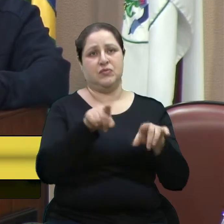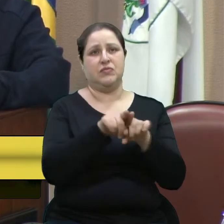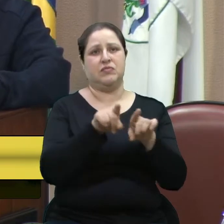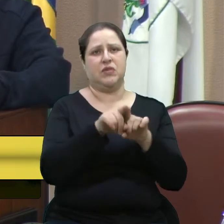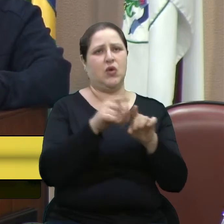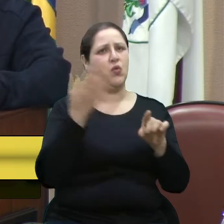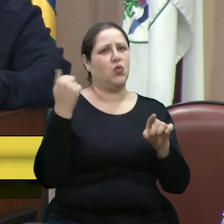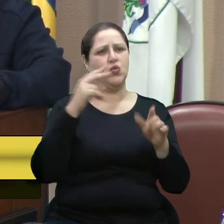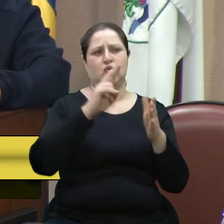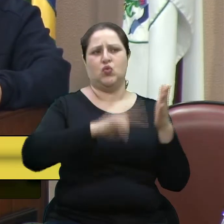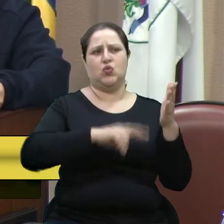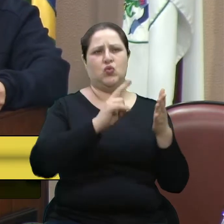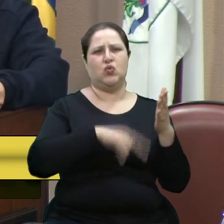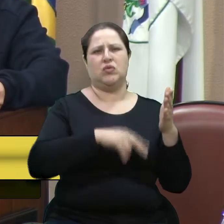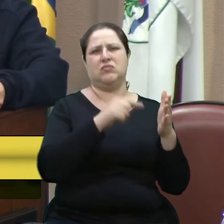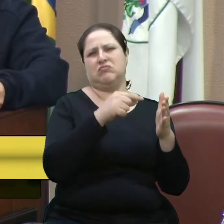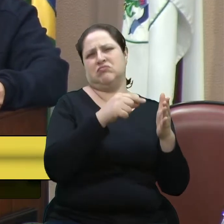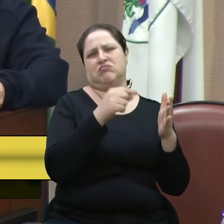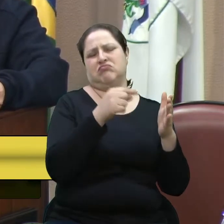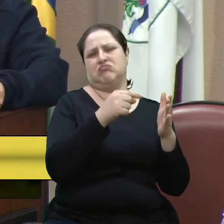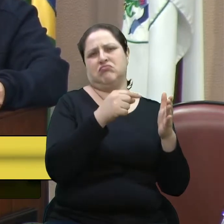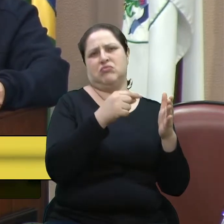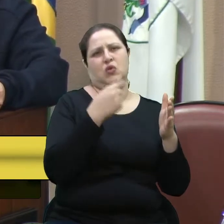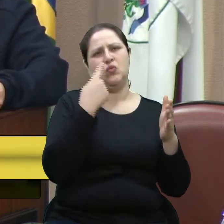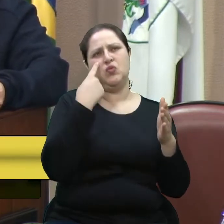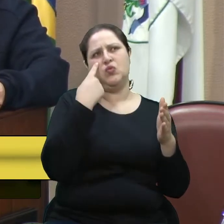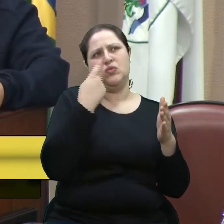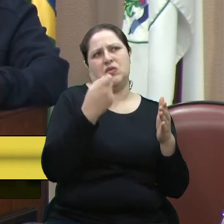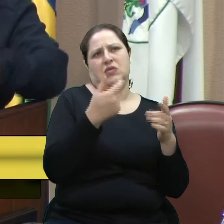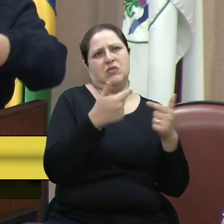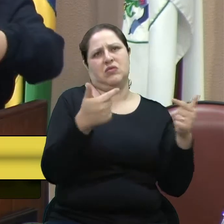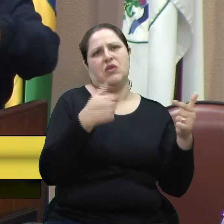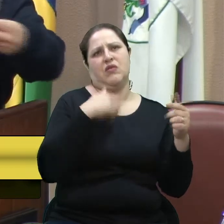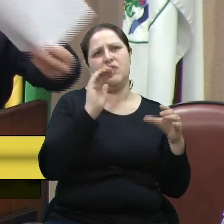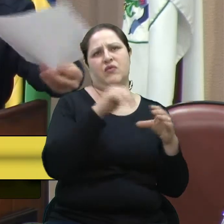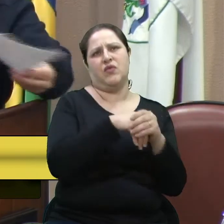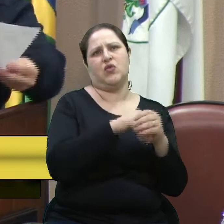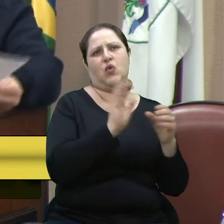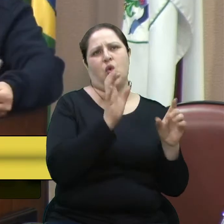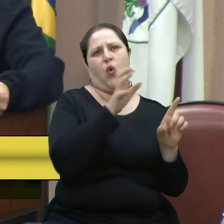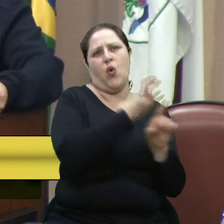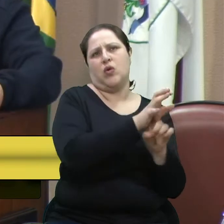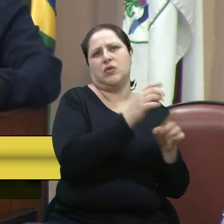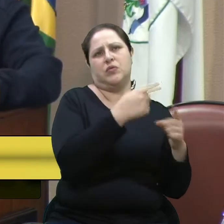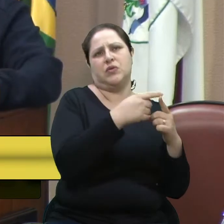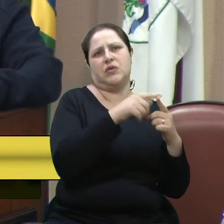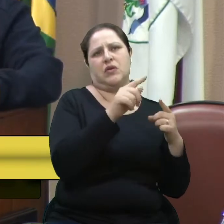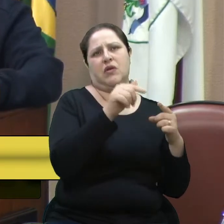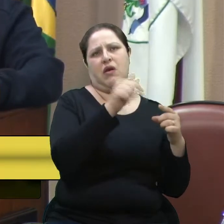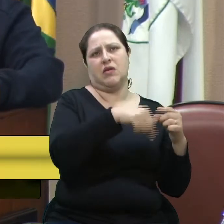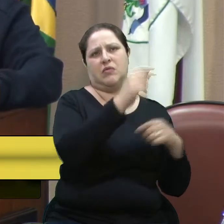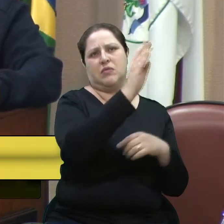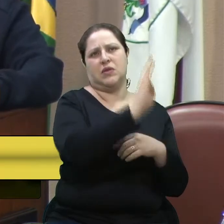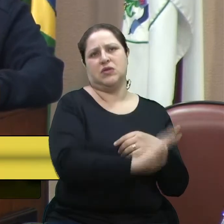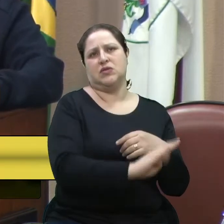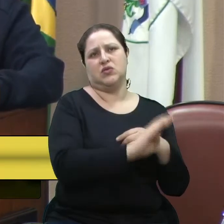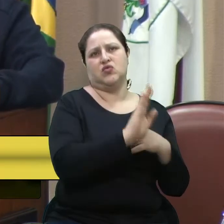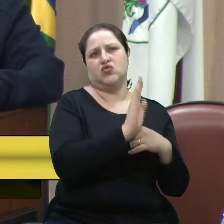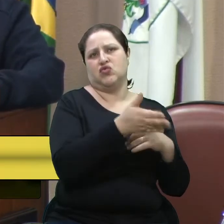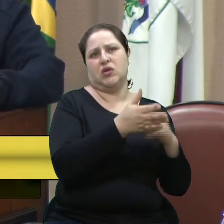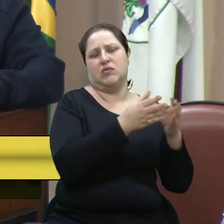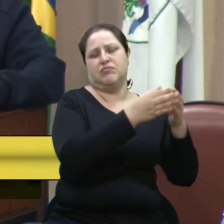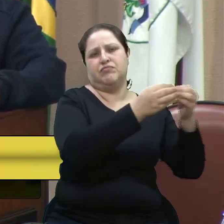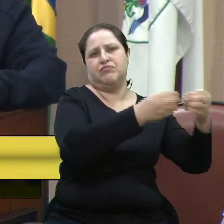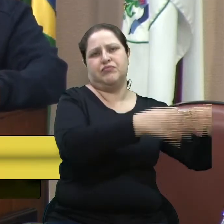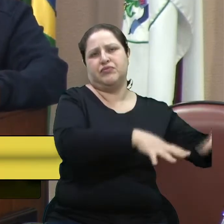tinha lido, porque é uma coisa sem tão interesse, daqui não ia nem perder meu tempo ler. Eu já ia votar contra, porque é um movimento que já está inócuo no nosso país. Mas o